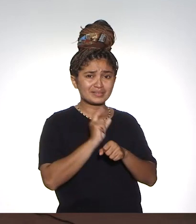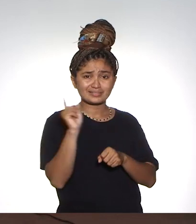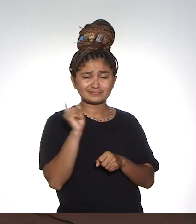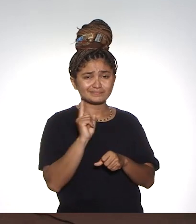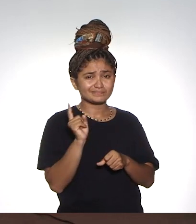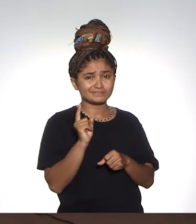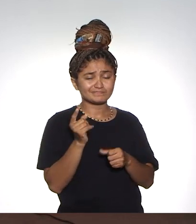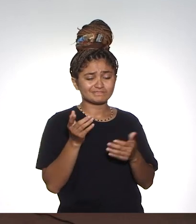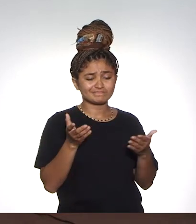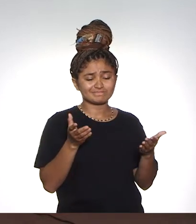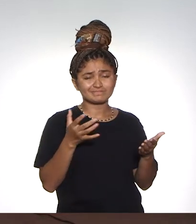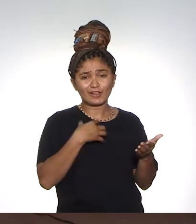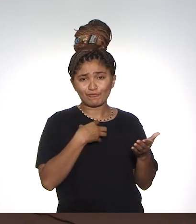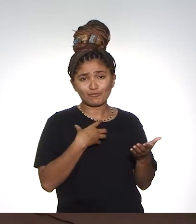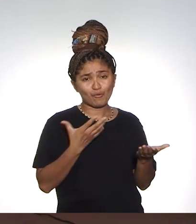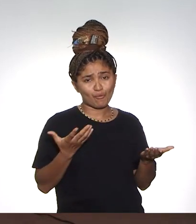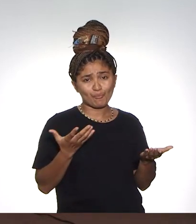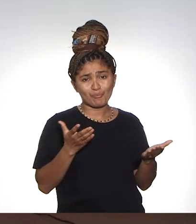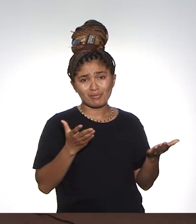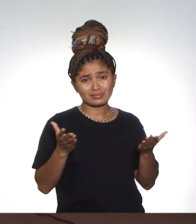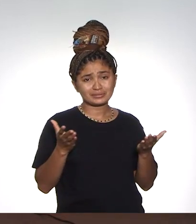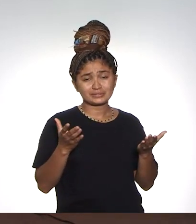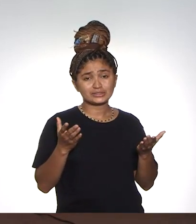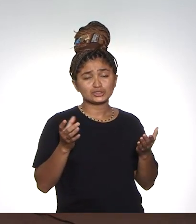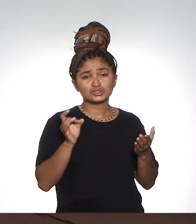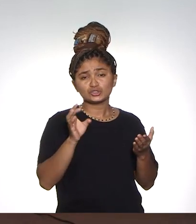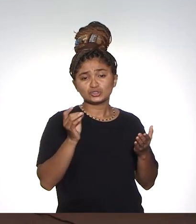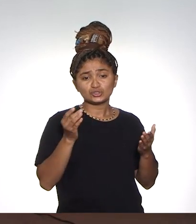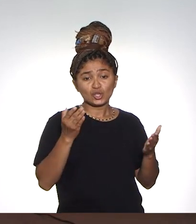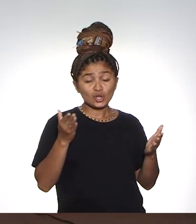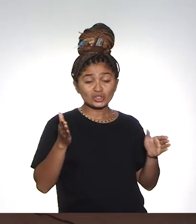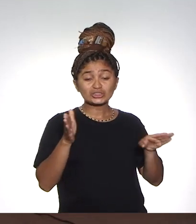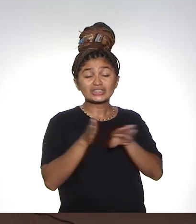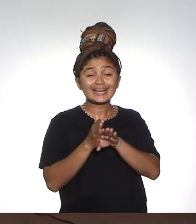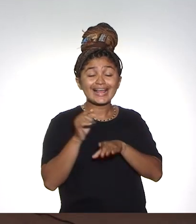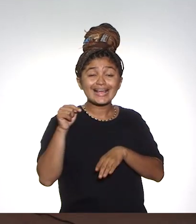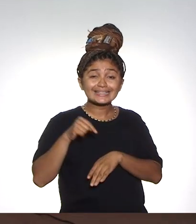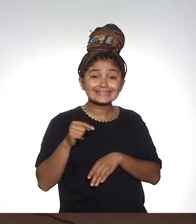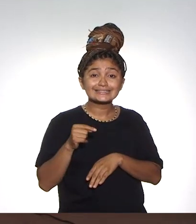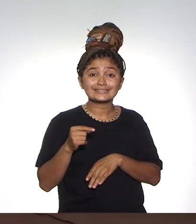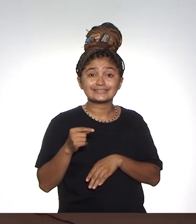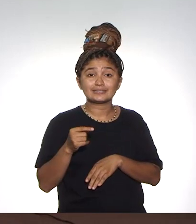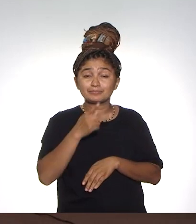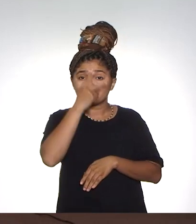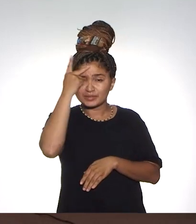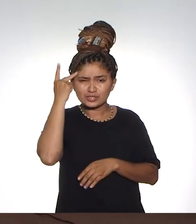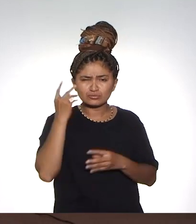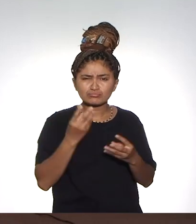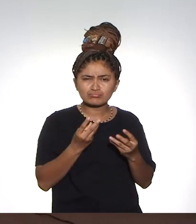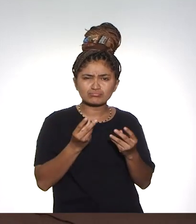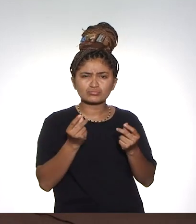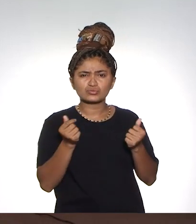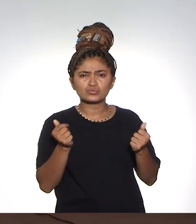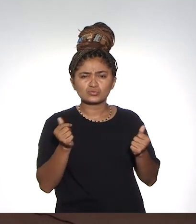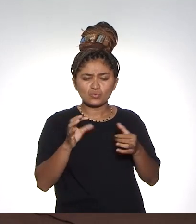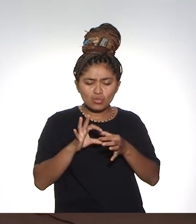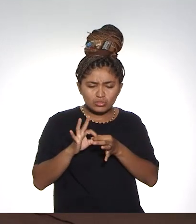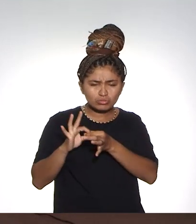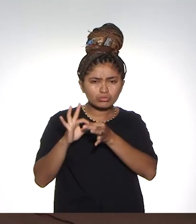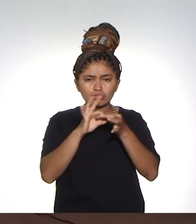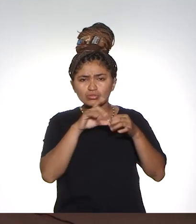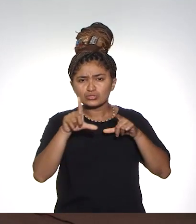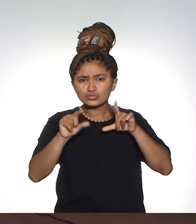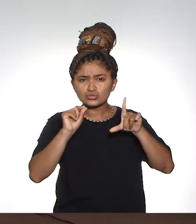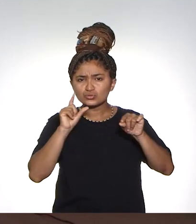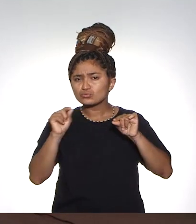esperávamos que ia ser desse jeito e só foi possível chegar até aqui através de pessoas muito competentes, através